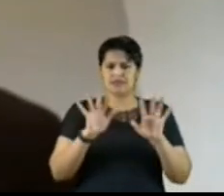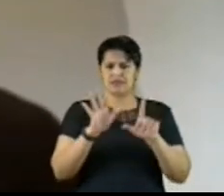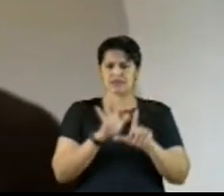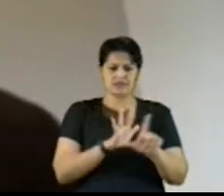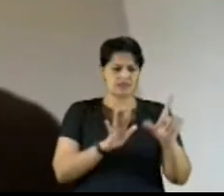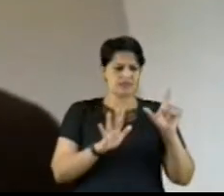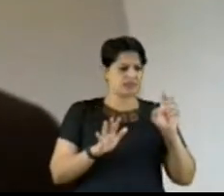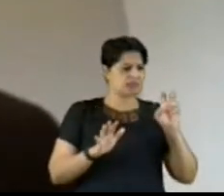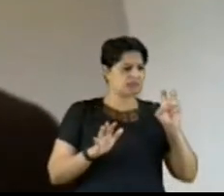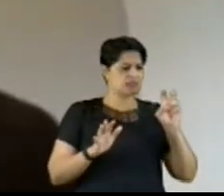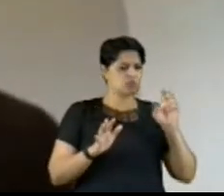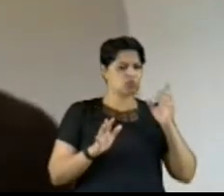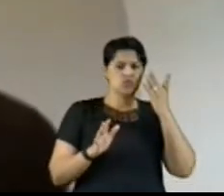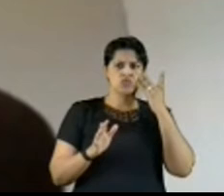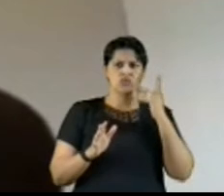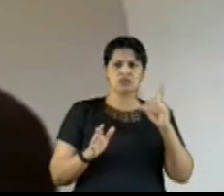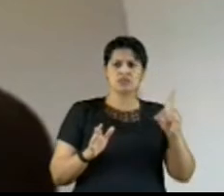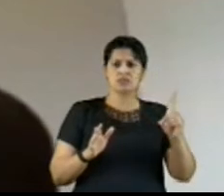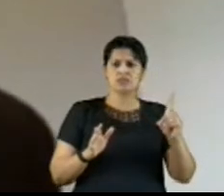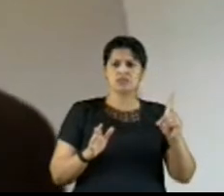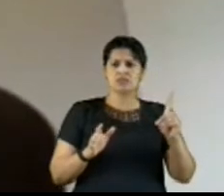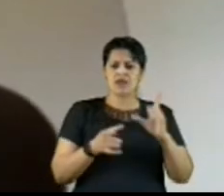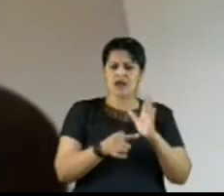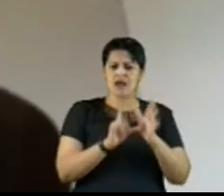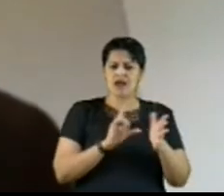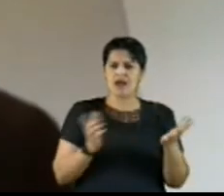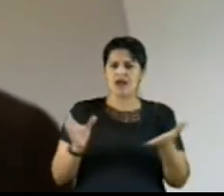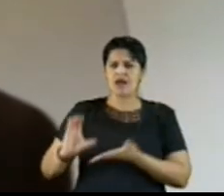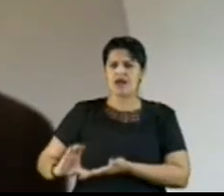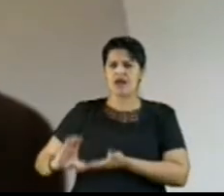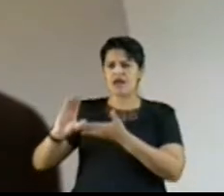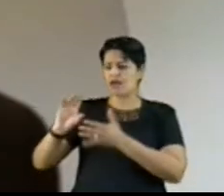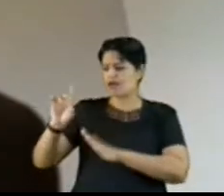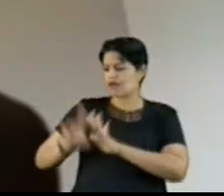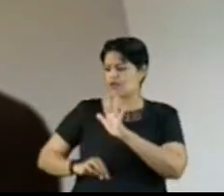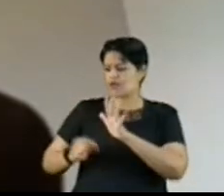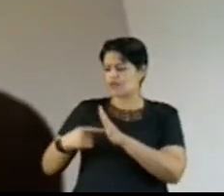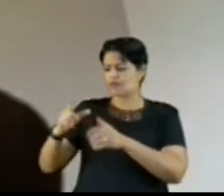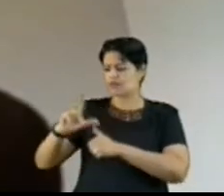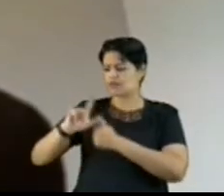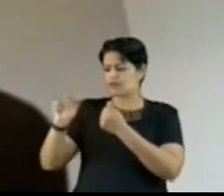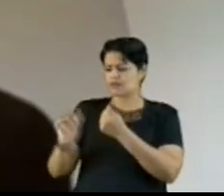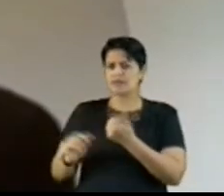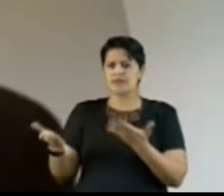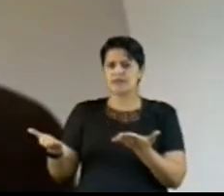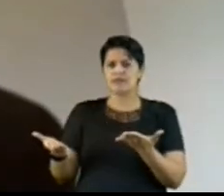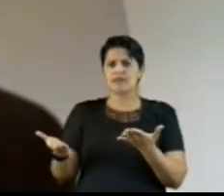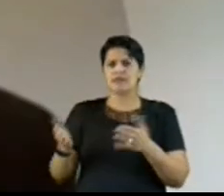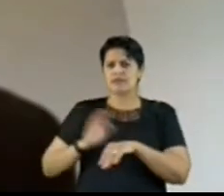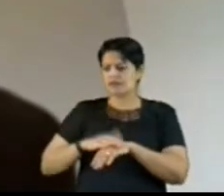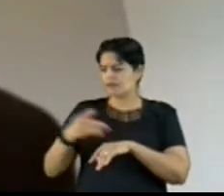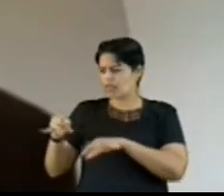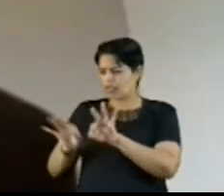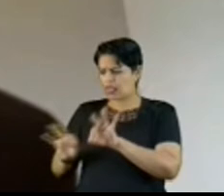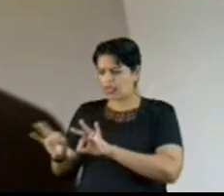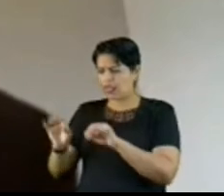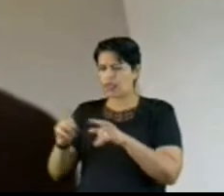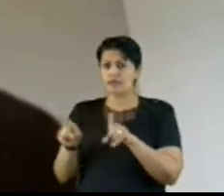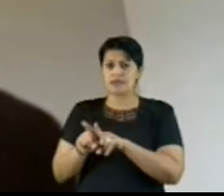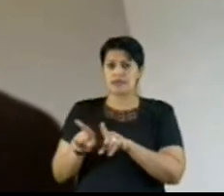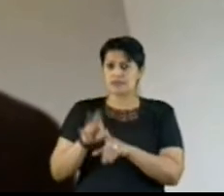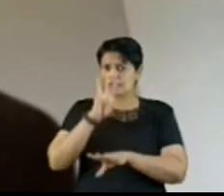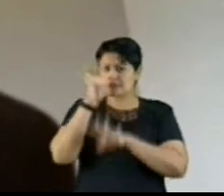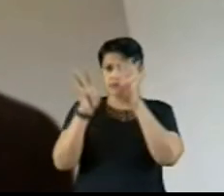submissão da minuta à apreciação do Conselho Diretor da Anatel, e com as violações à legislação orçamentária fiscal